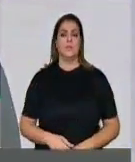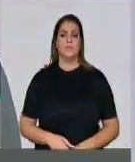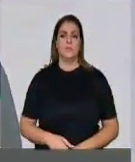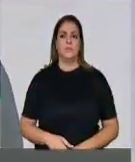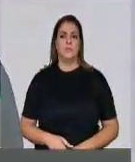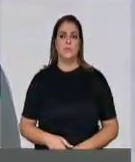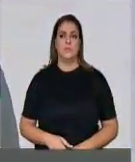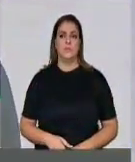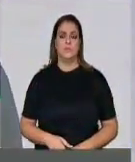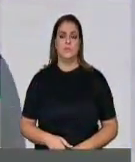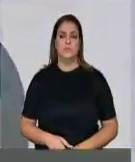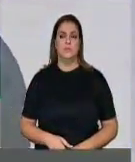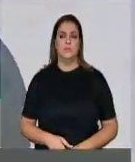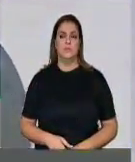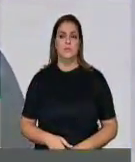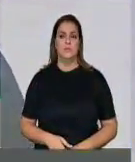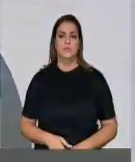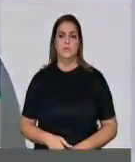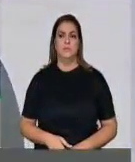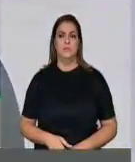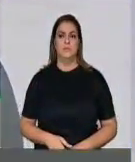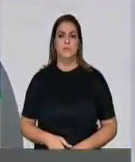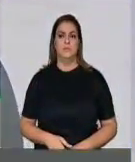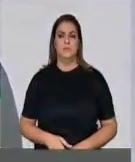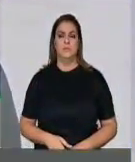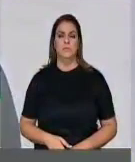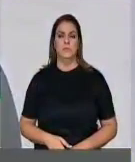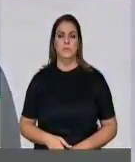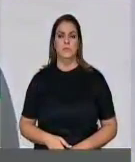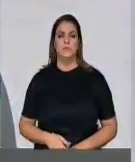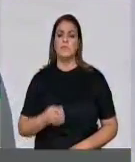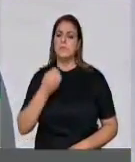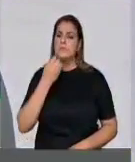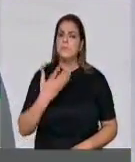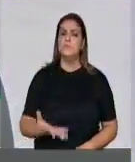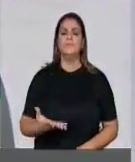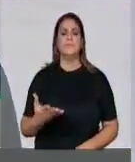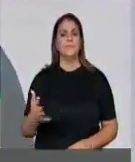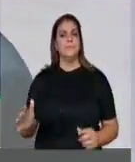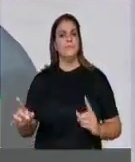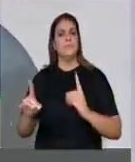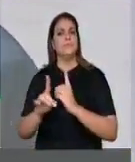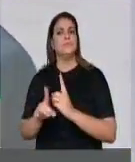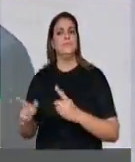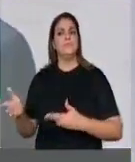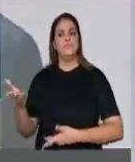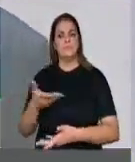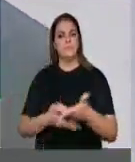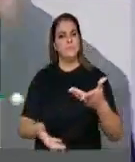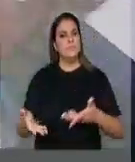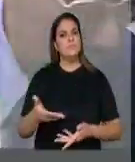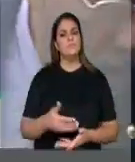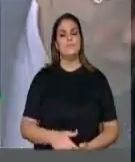convívio entre essas pessoas. Muito obrigado, deputado. Deputado, deputado.